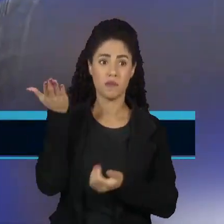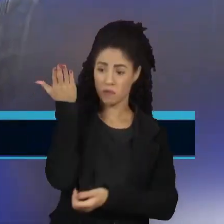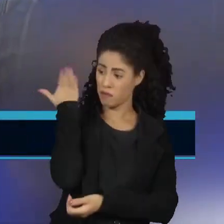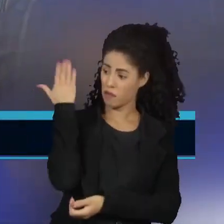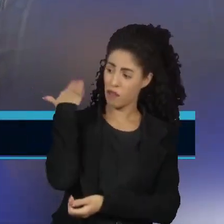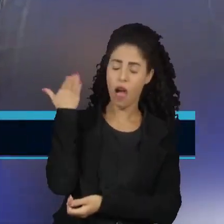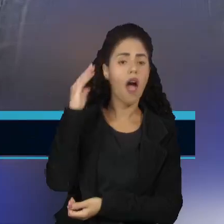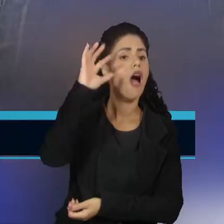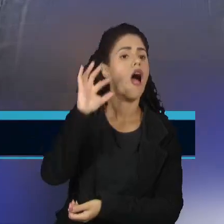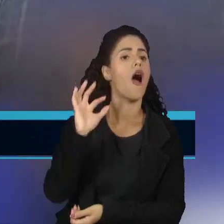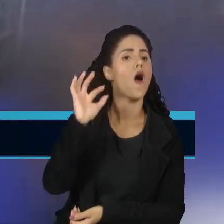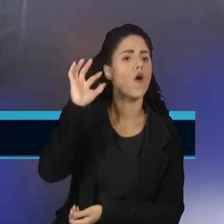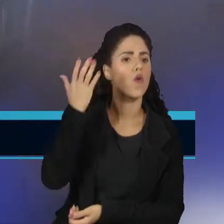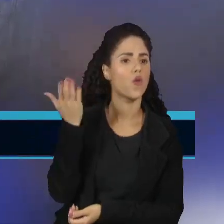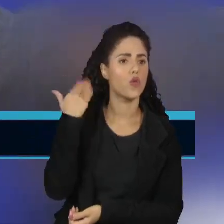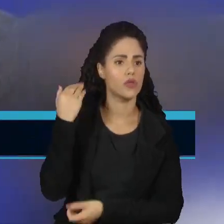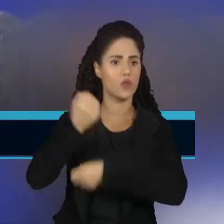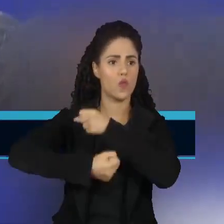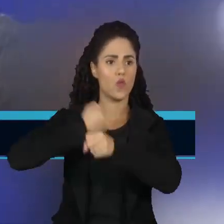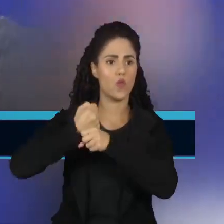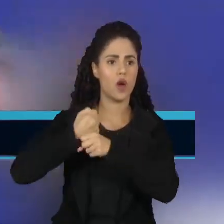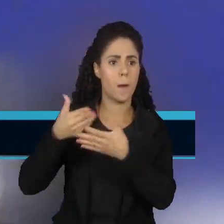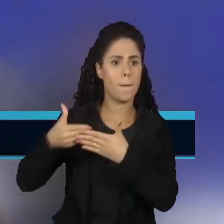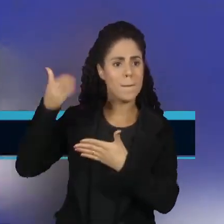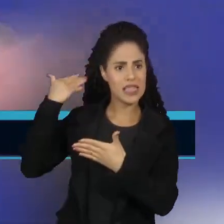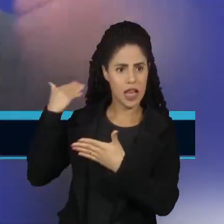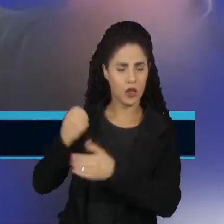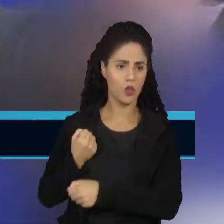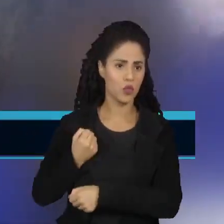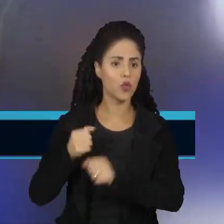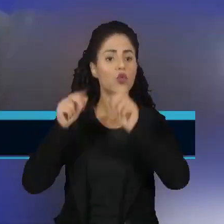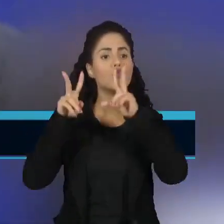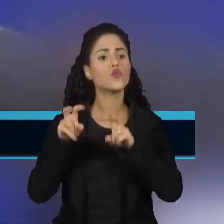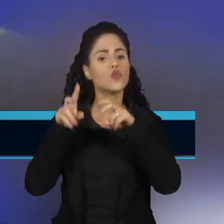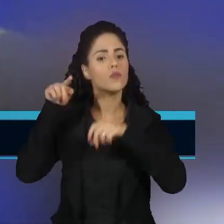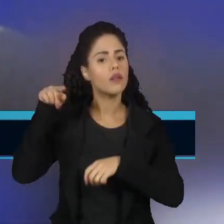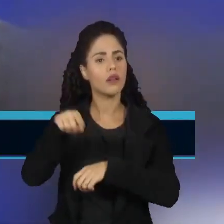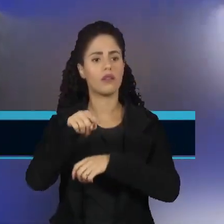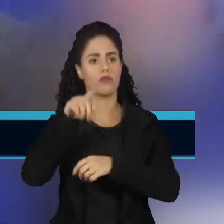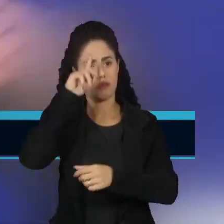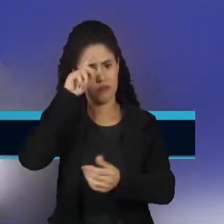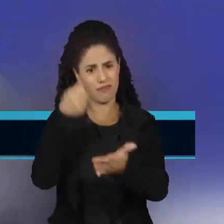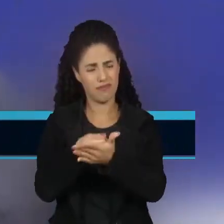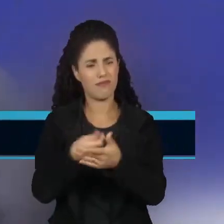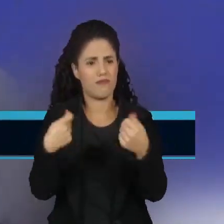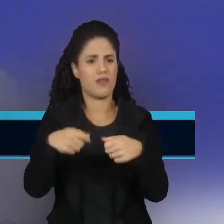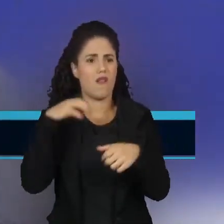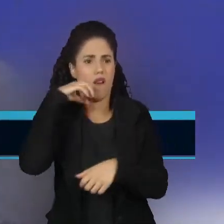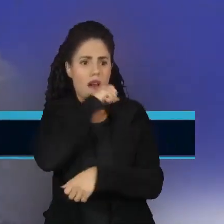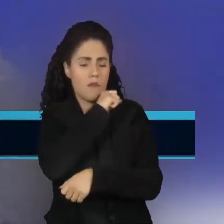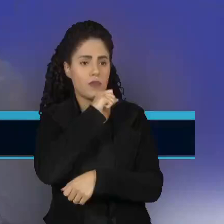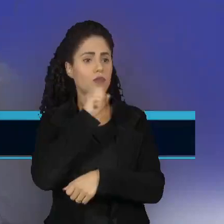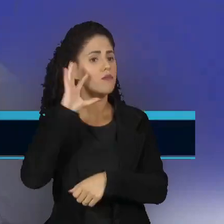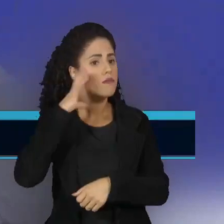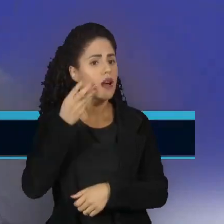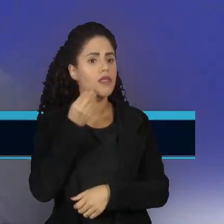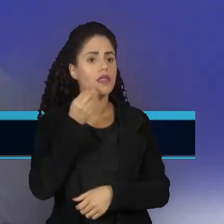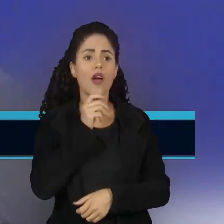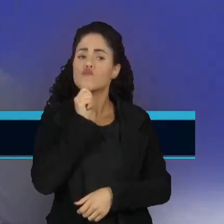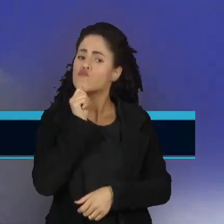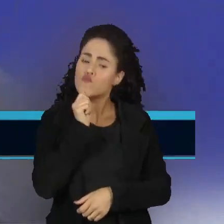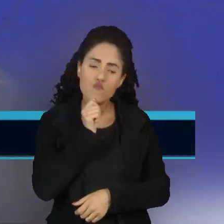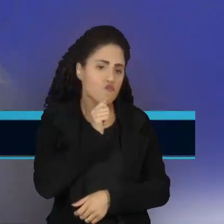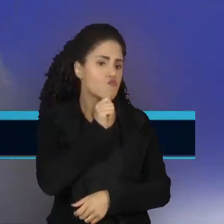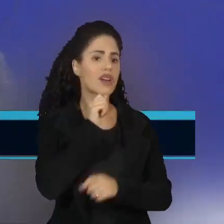no ano passado, em relação às medidas que deveriam ter sido adotadas e que não foram